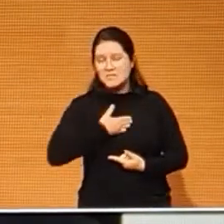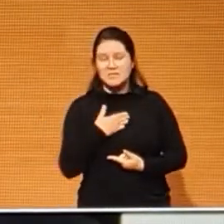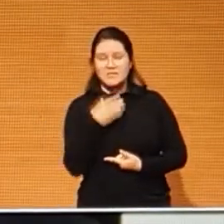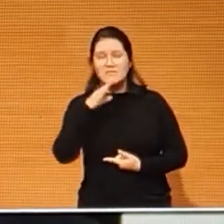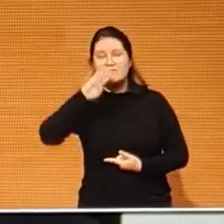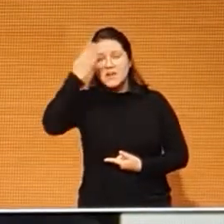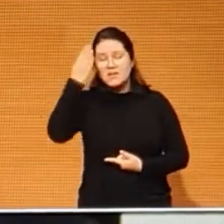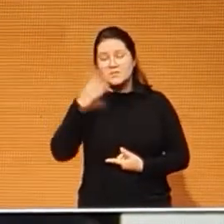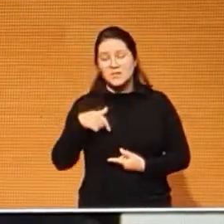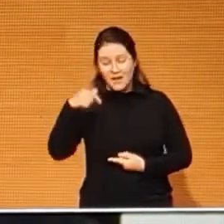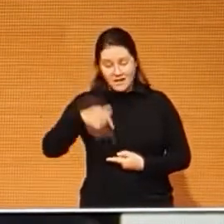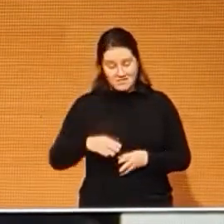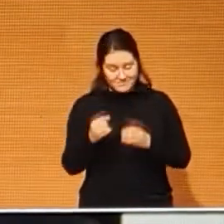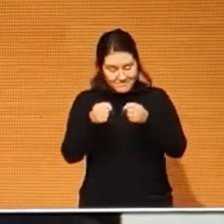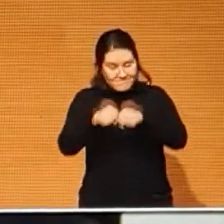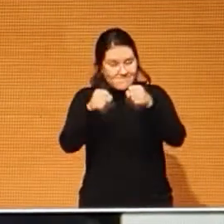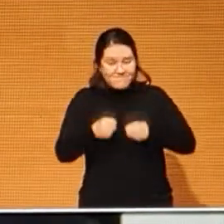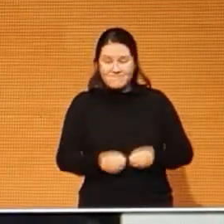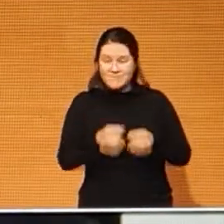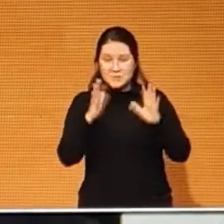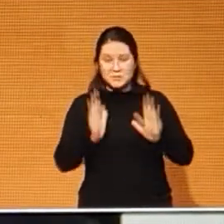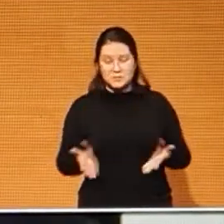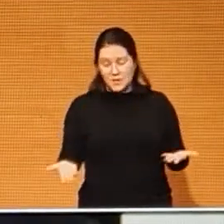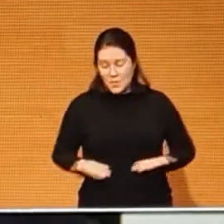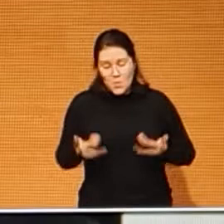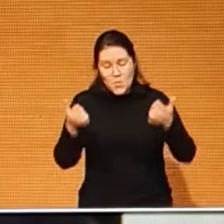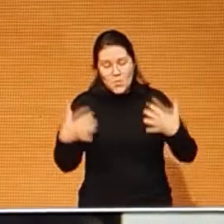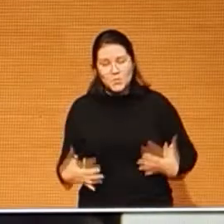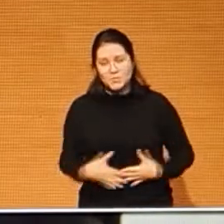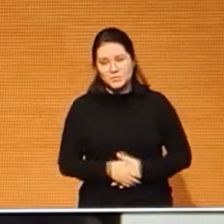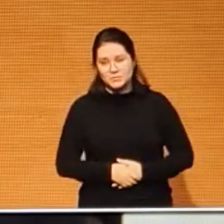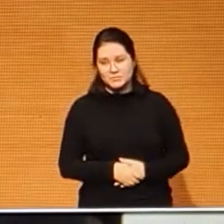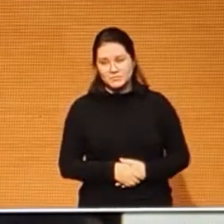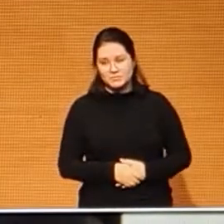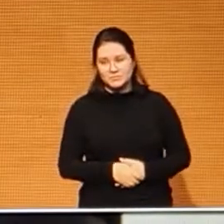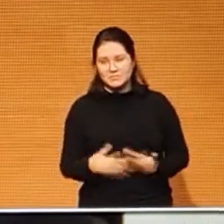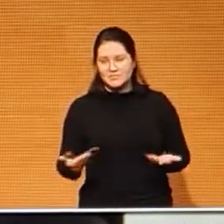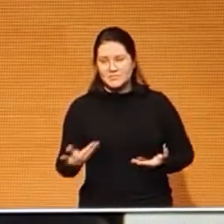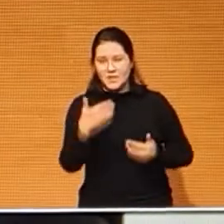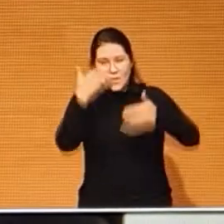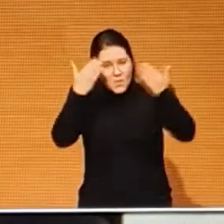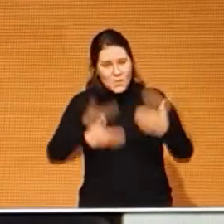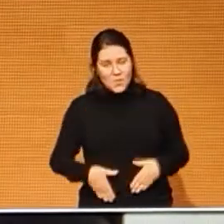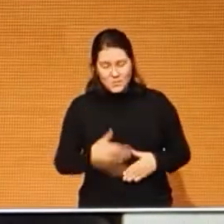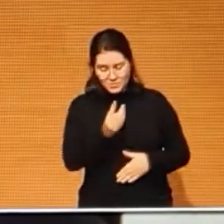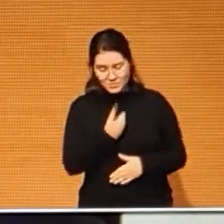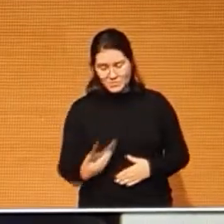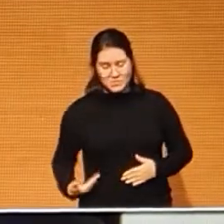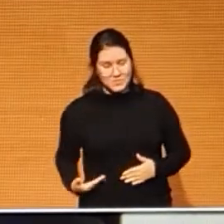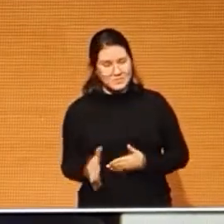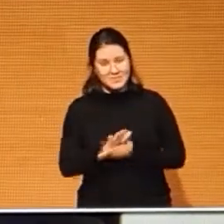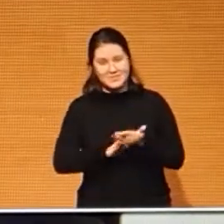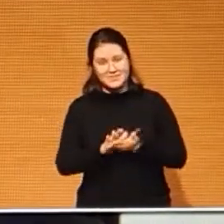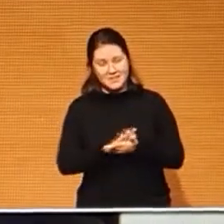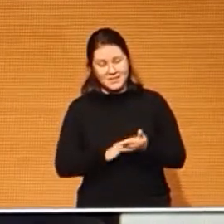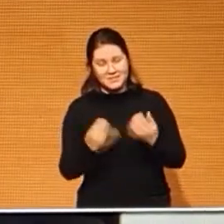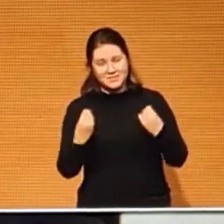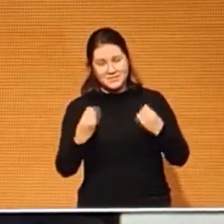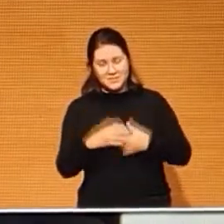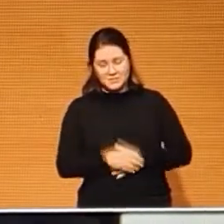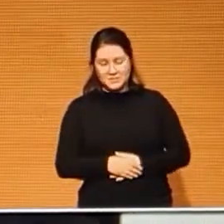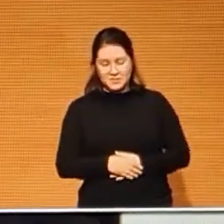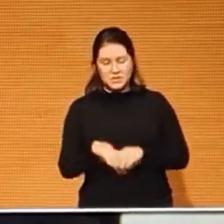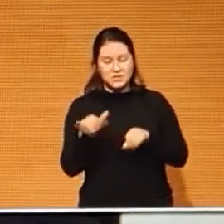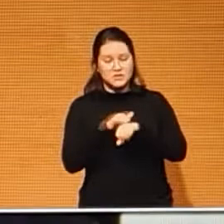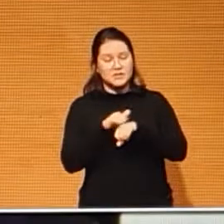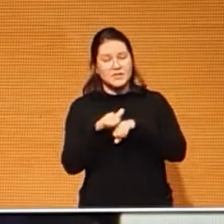Uma proposta que cria cargos e vínculos de liderança e assinamento para ingressos sem concurso público, destinado a atribuições estratégicas e